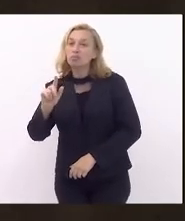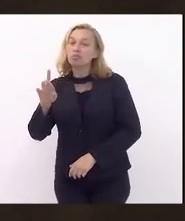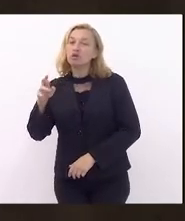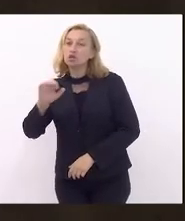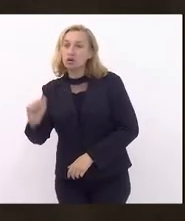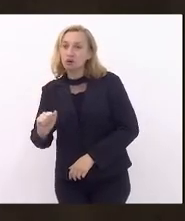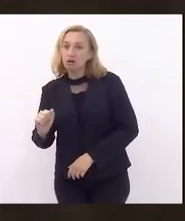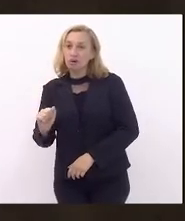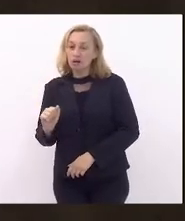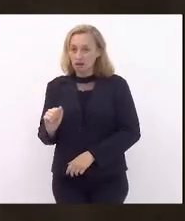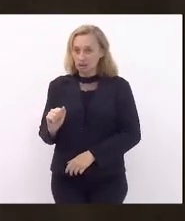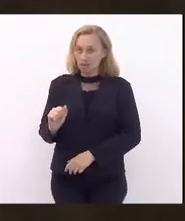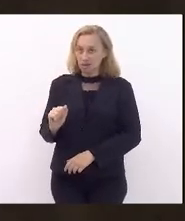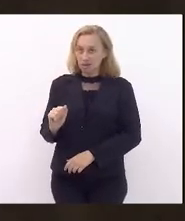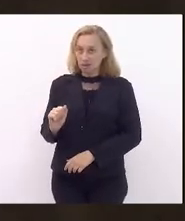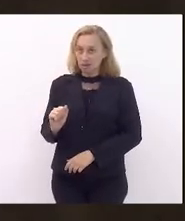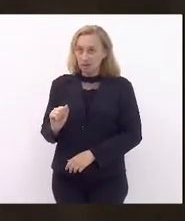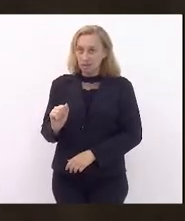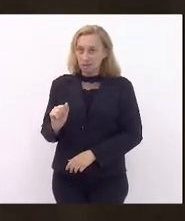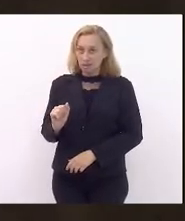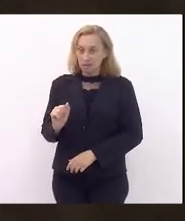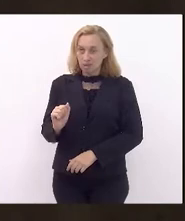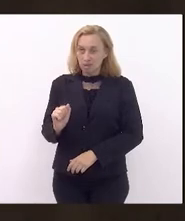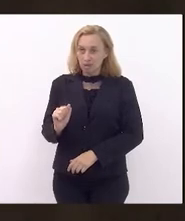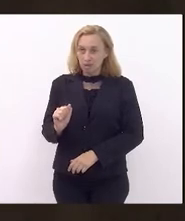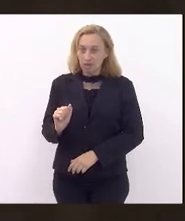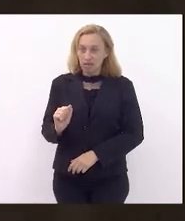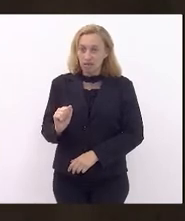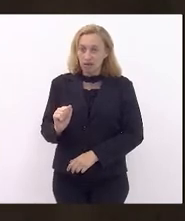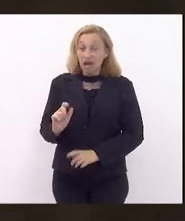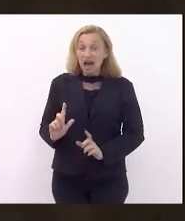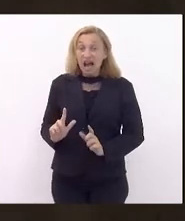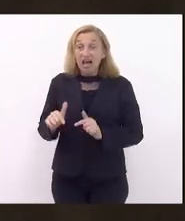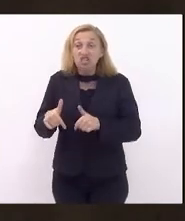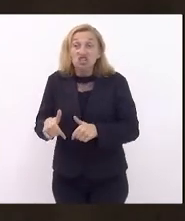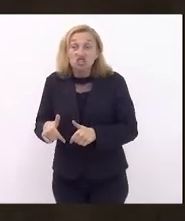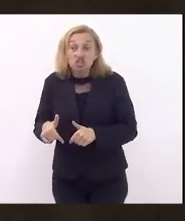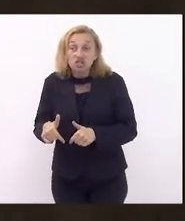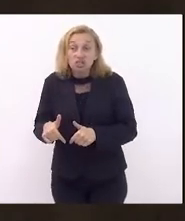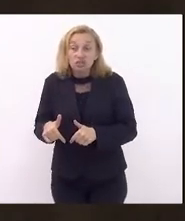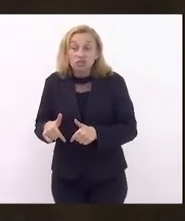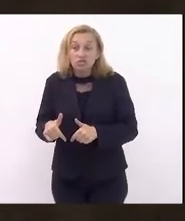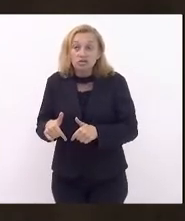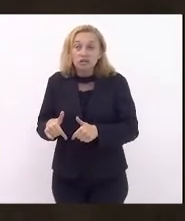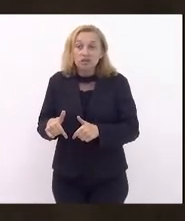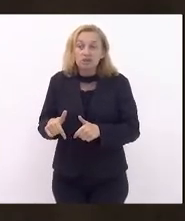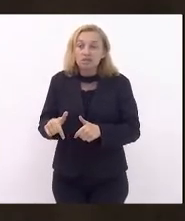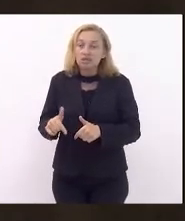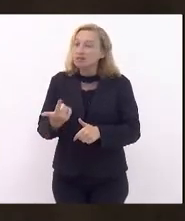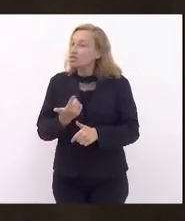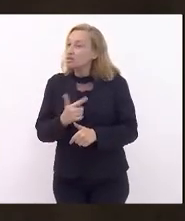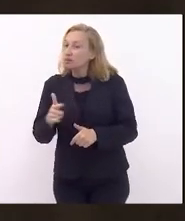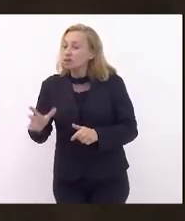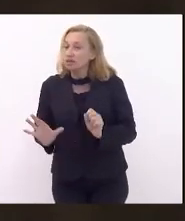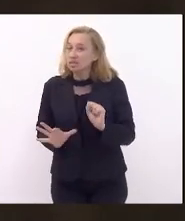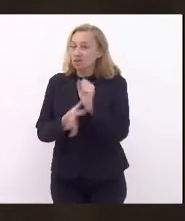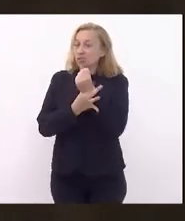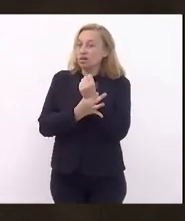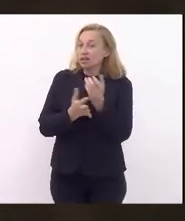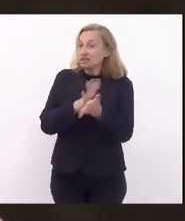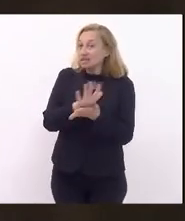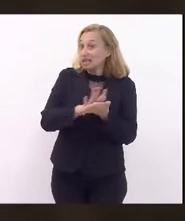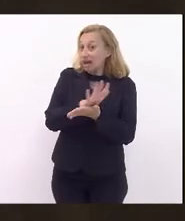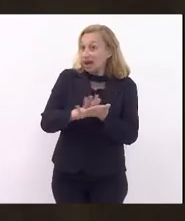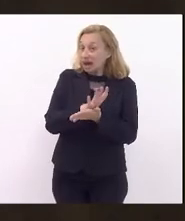alambrado, dando uma pancada no ferro e outro na ferradura. E isso